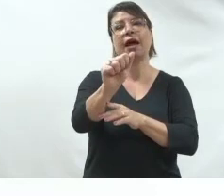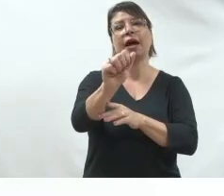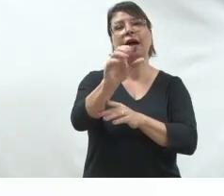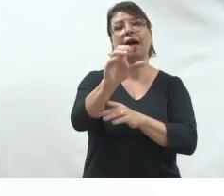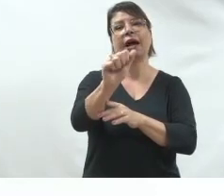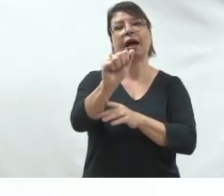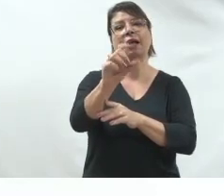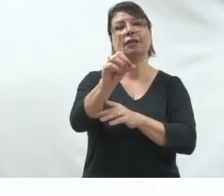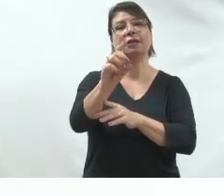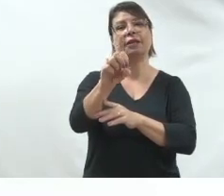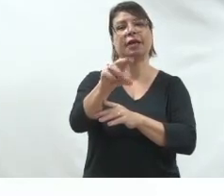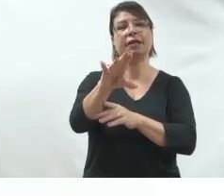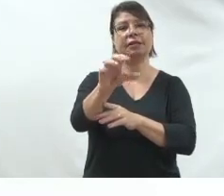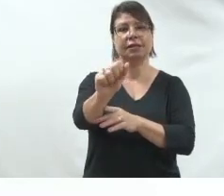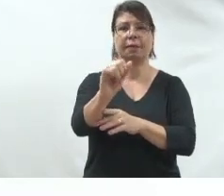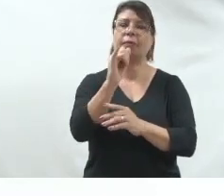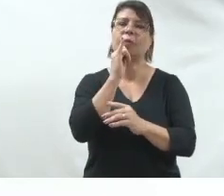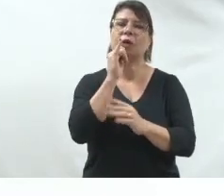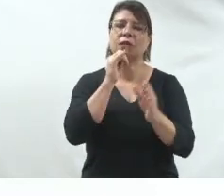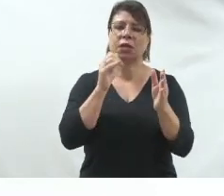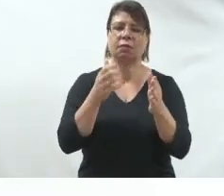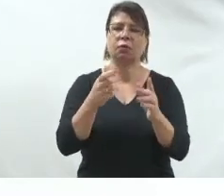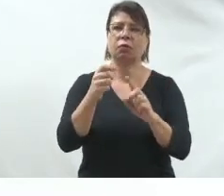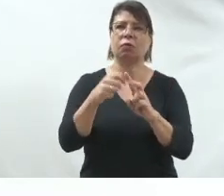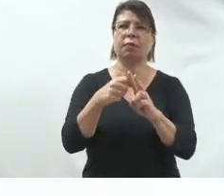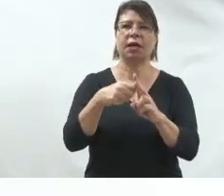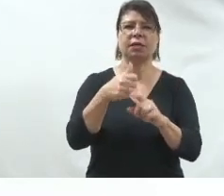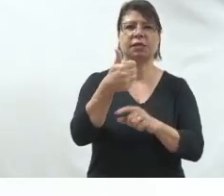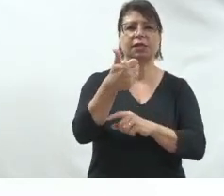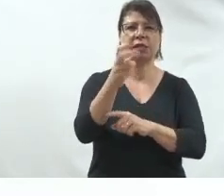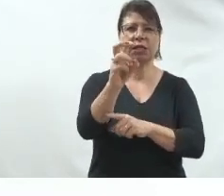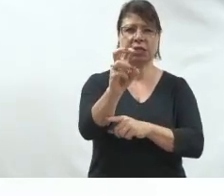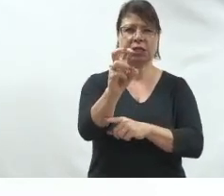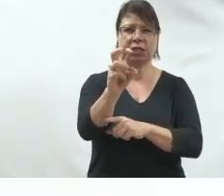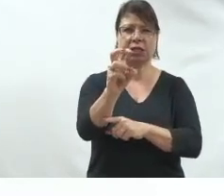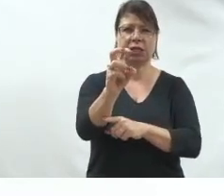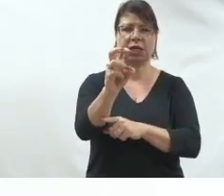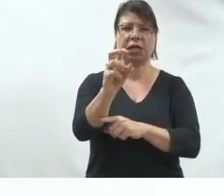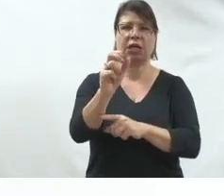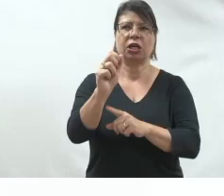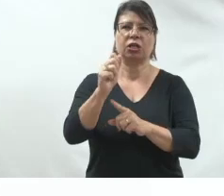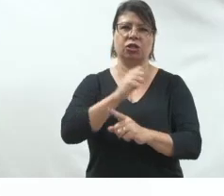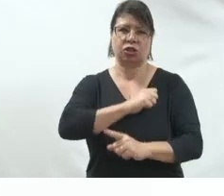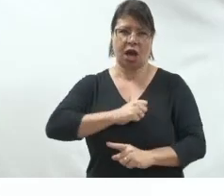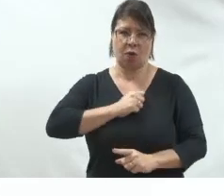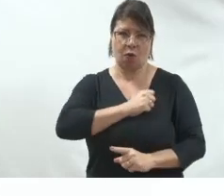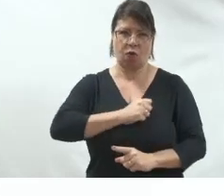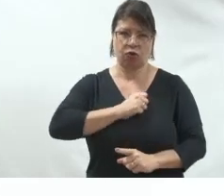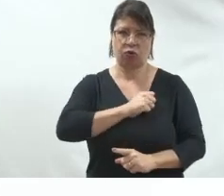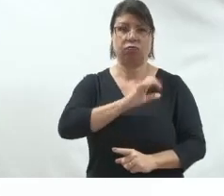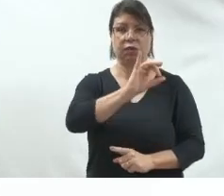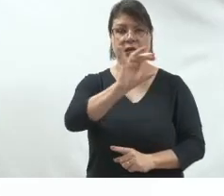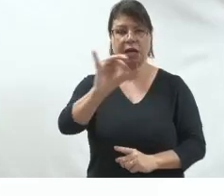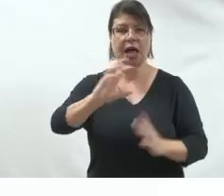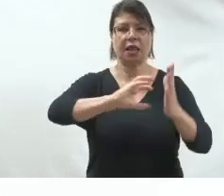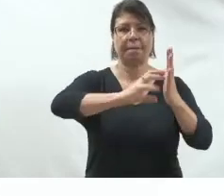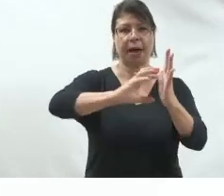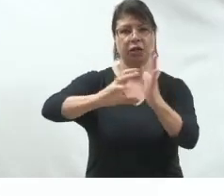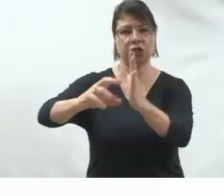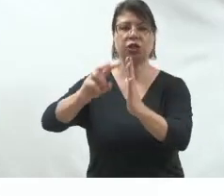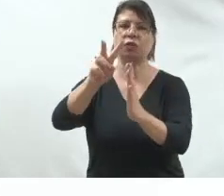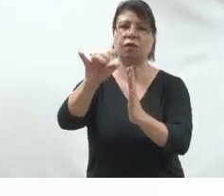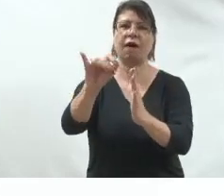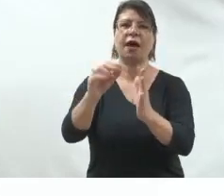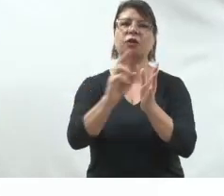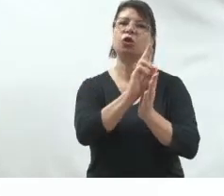15 de agosto, todos os partidos políticos vão apresentar, vão ter que ter registrados os